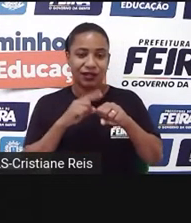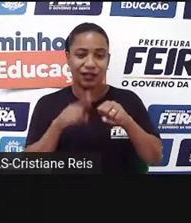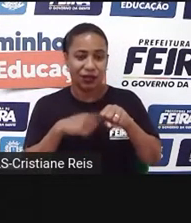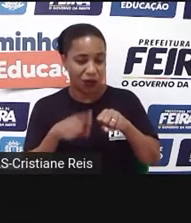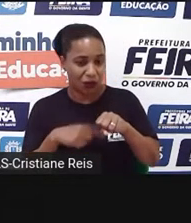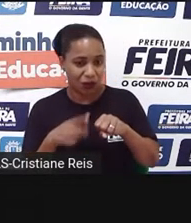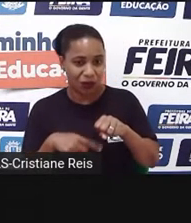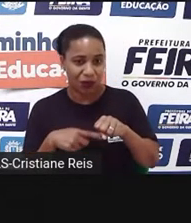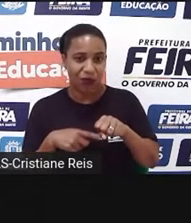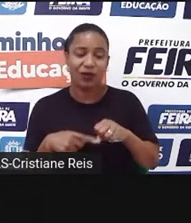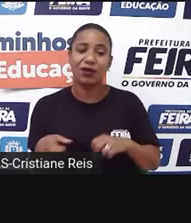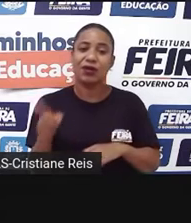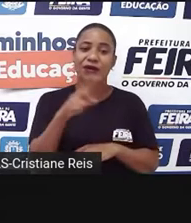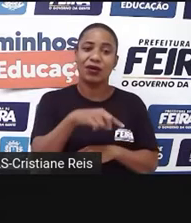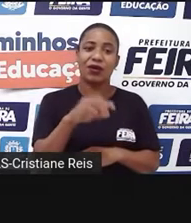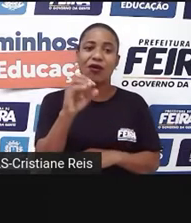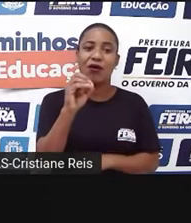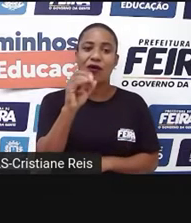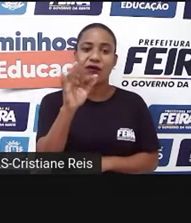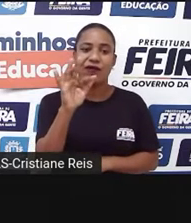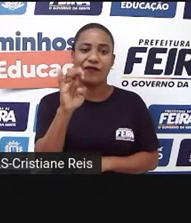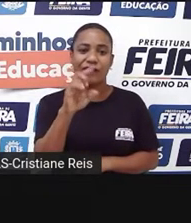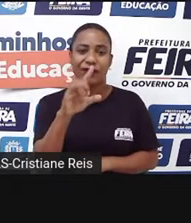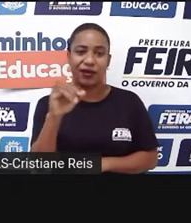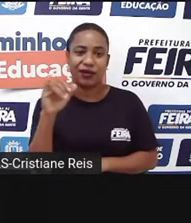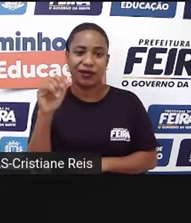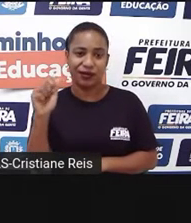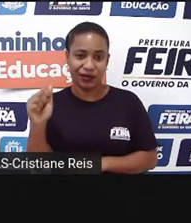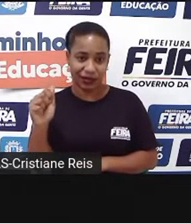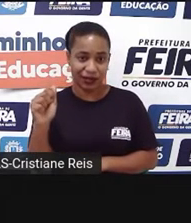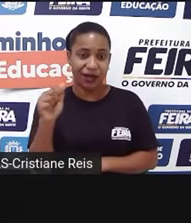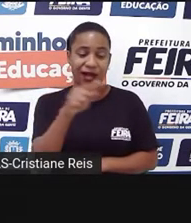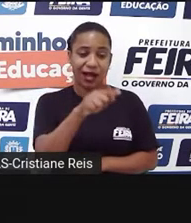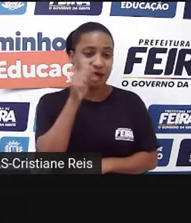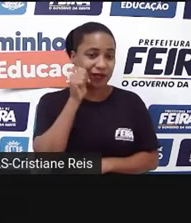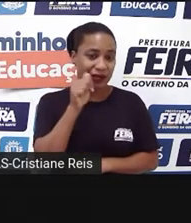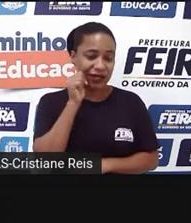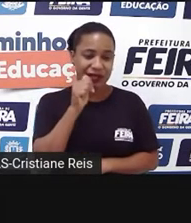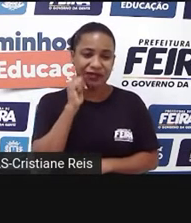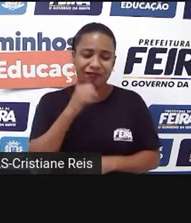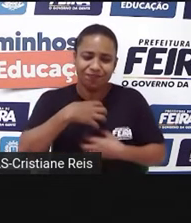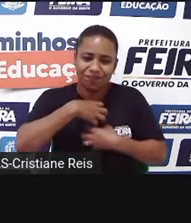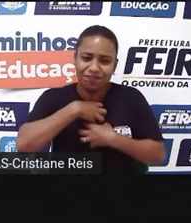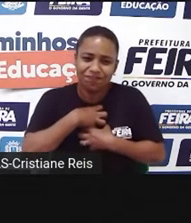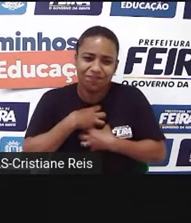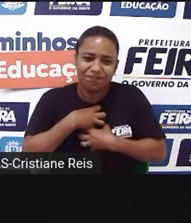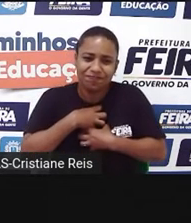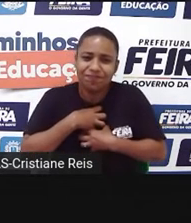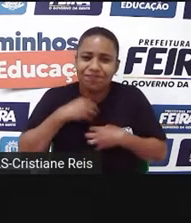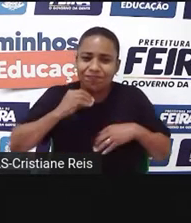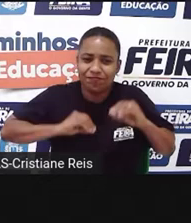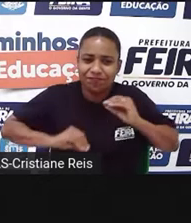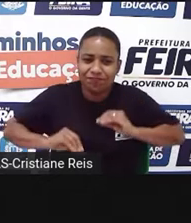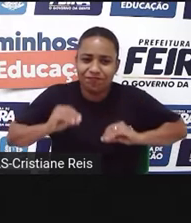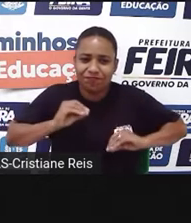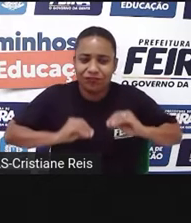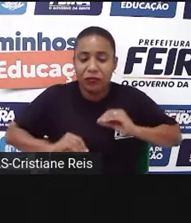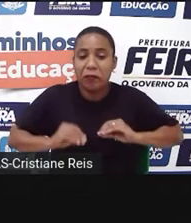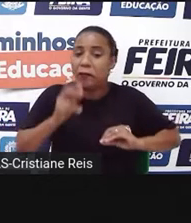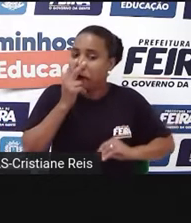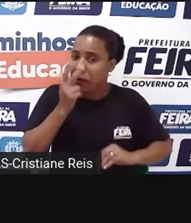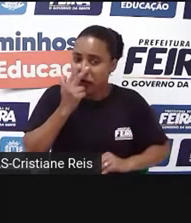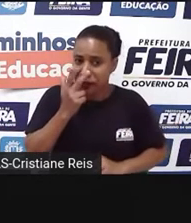depressivo e, segundo a história, parece que ela se suicidou. Enfim, no final das contas,